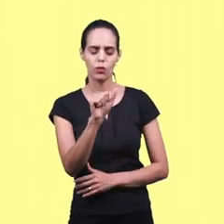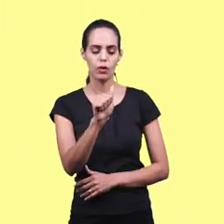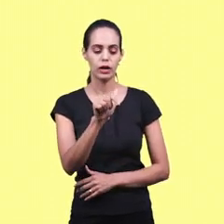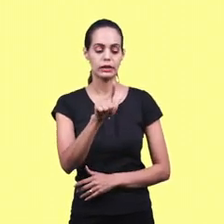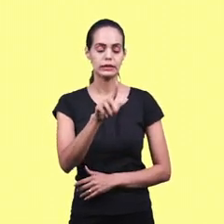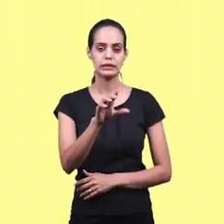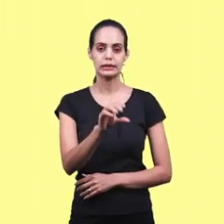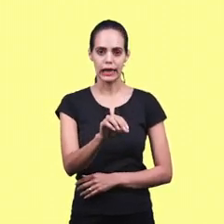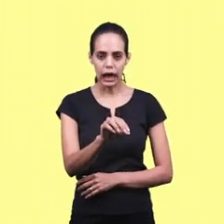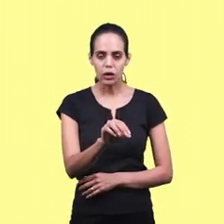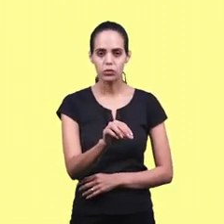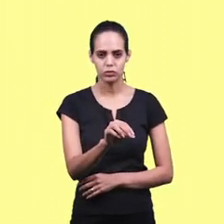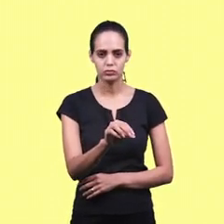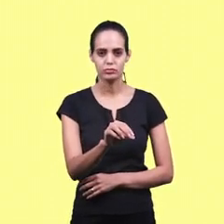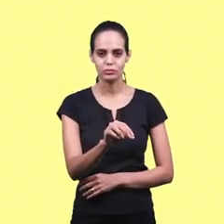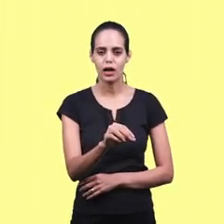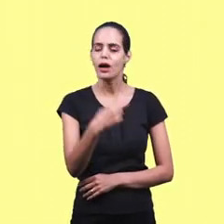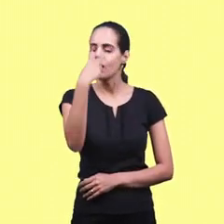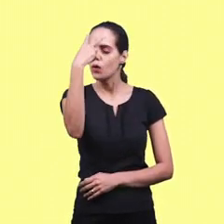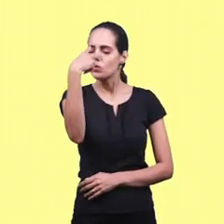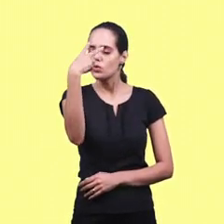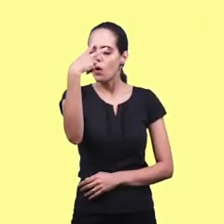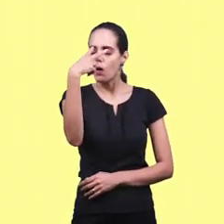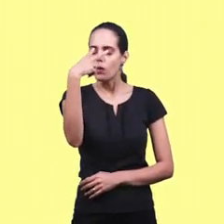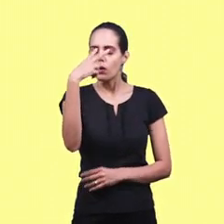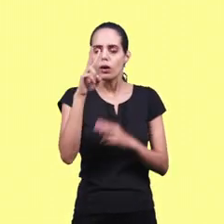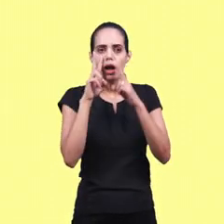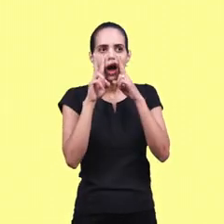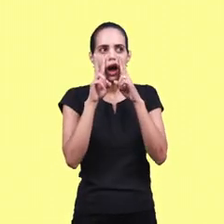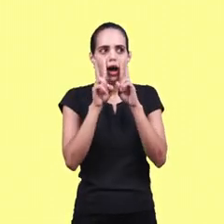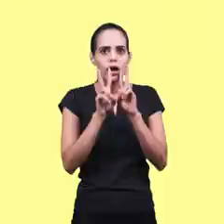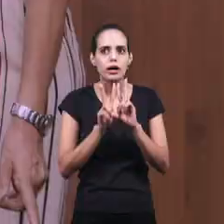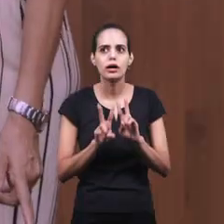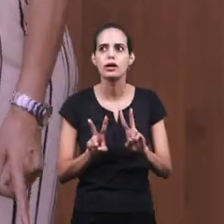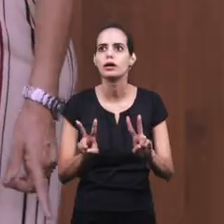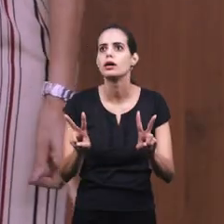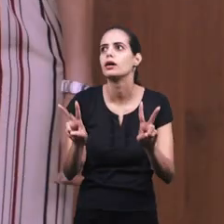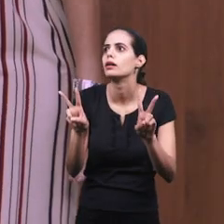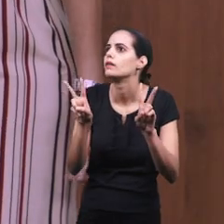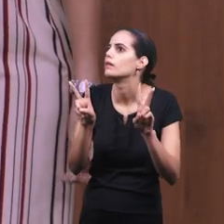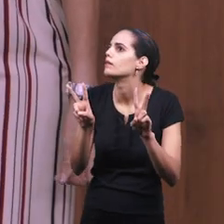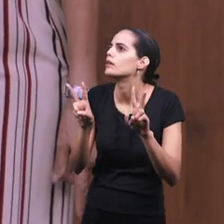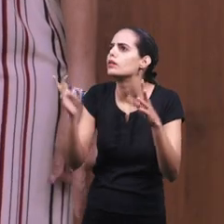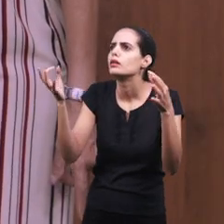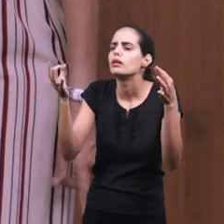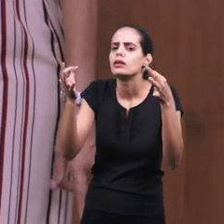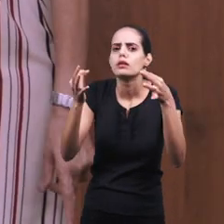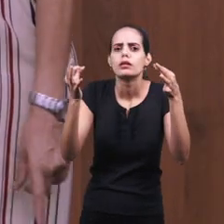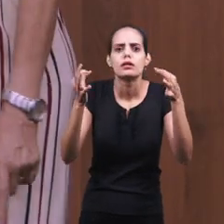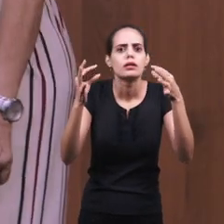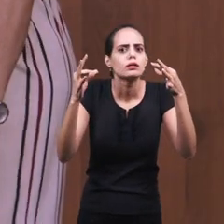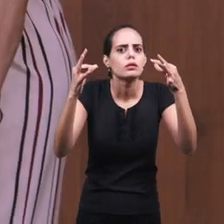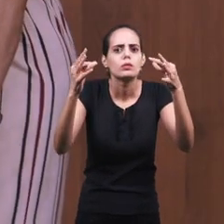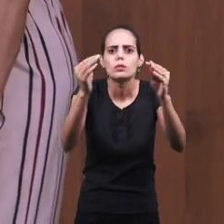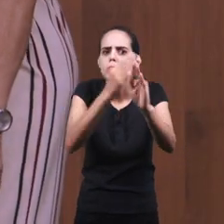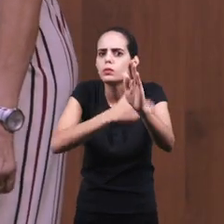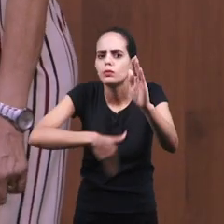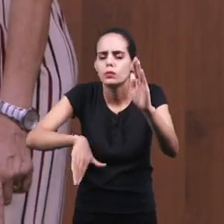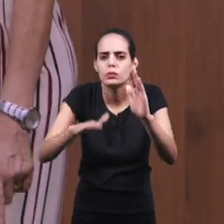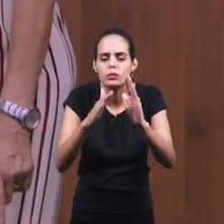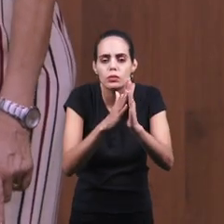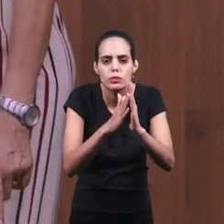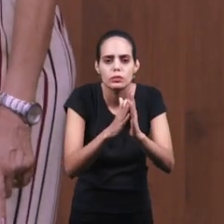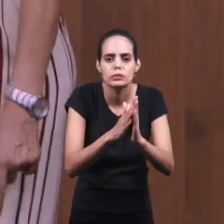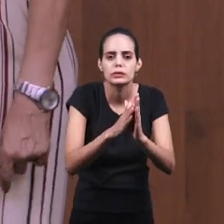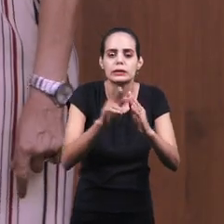seus olhos caíram como que escamas E naquele dia Saulo voltou a ver Ele então